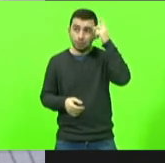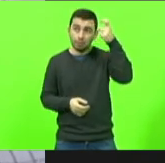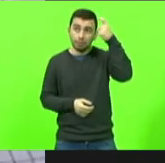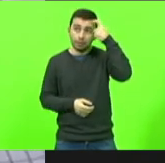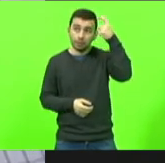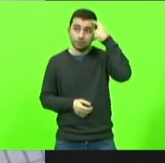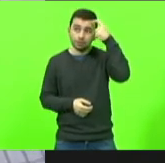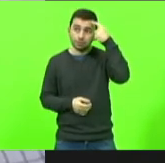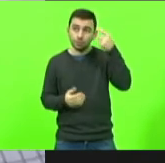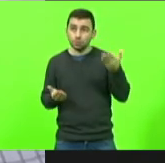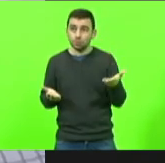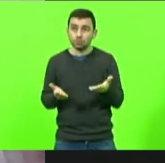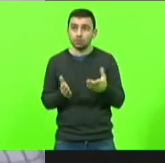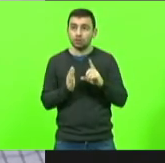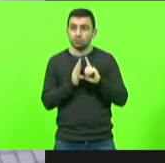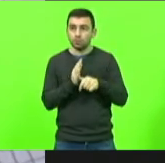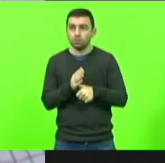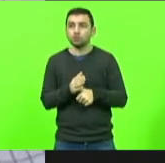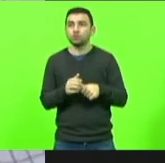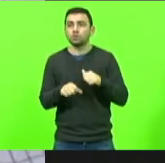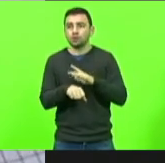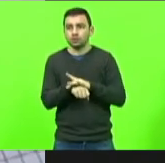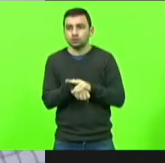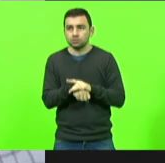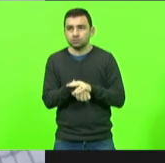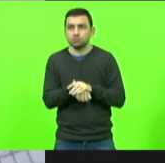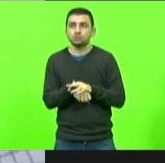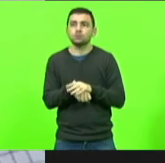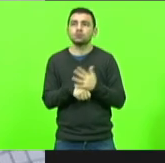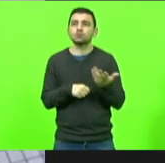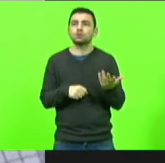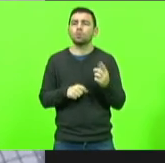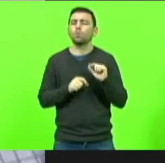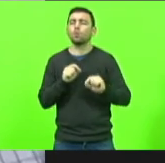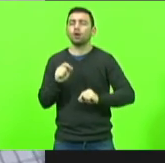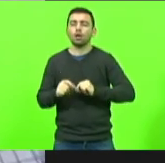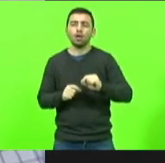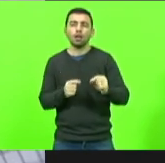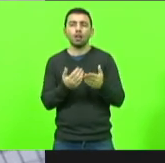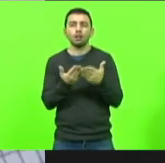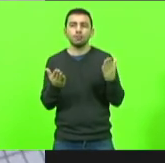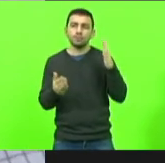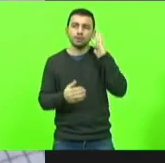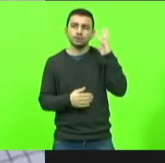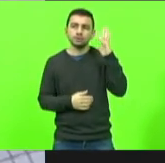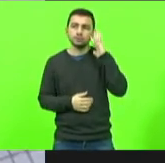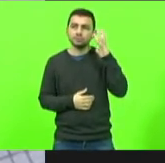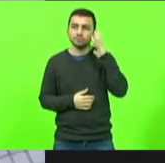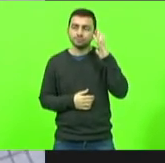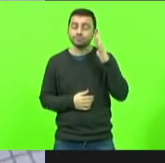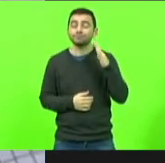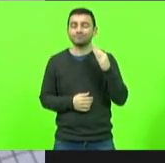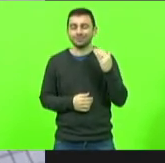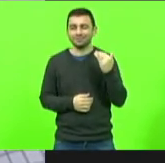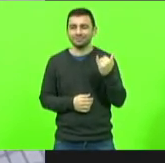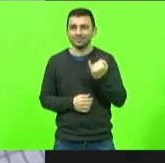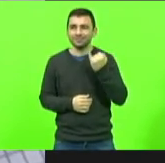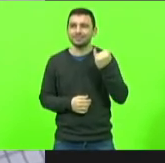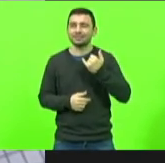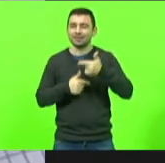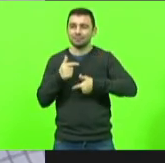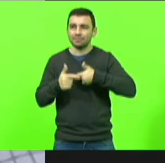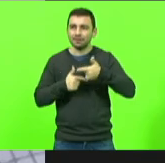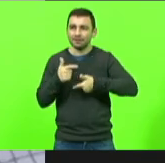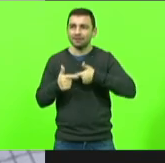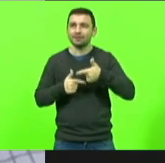pós essa doença o que que essas pessoas pensam e aí vem o grande trabalho de auxílio